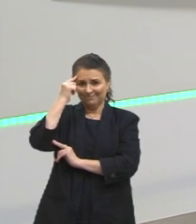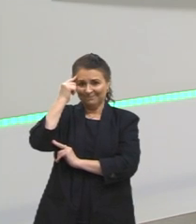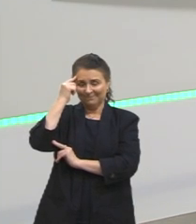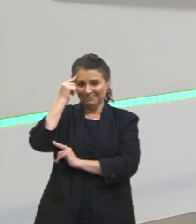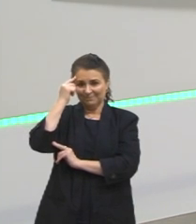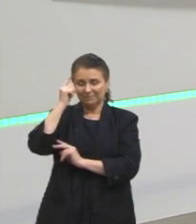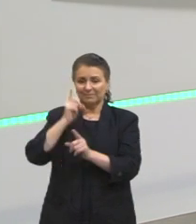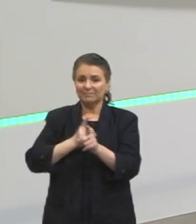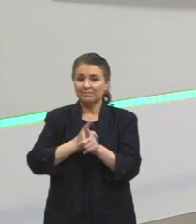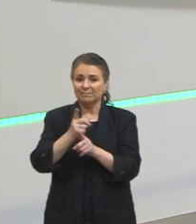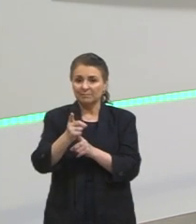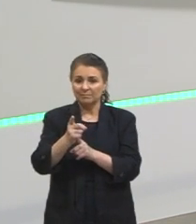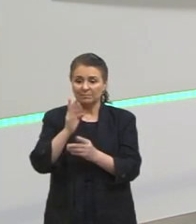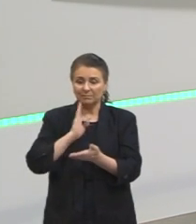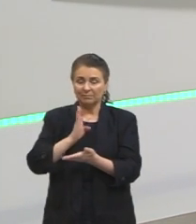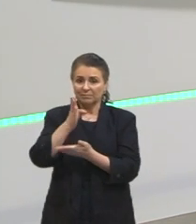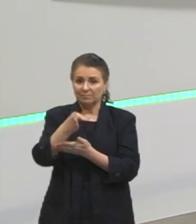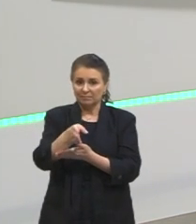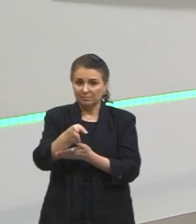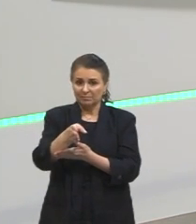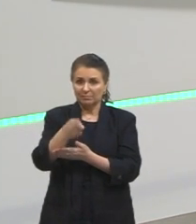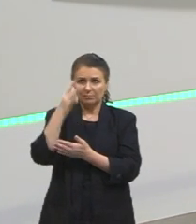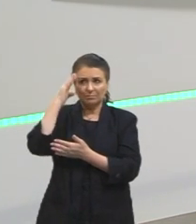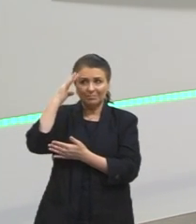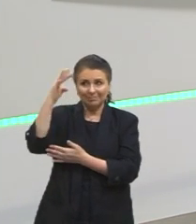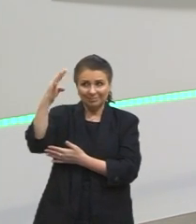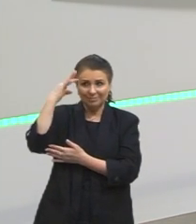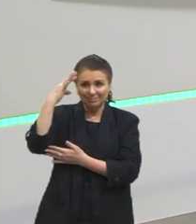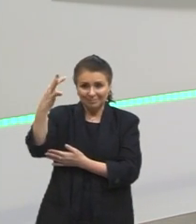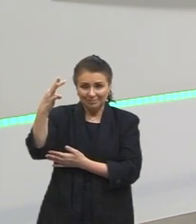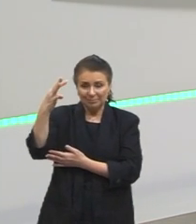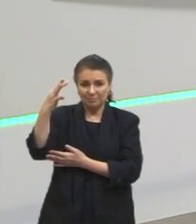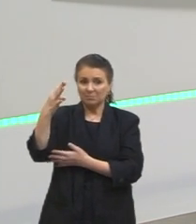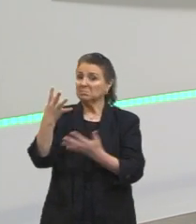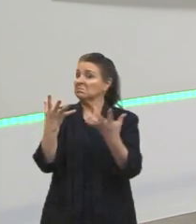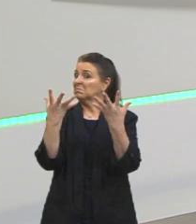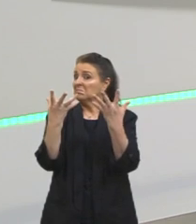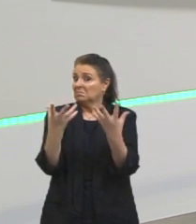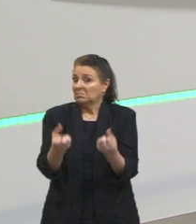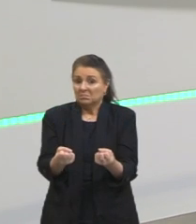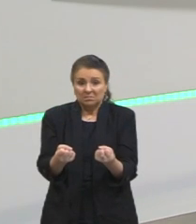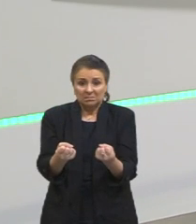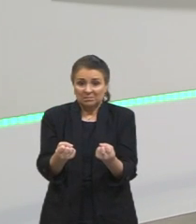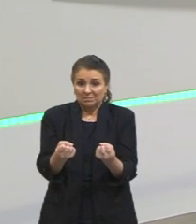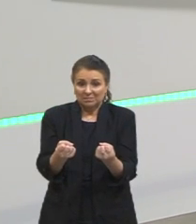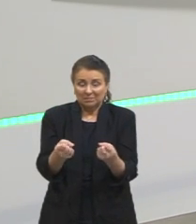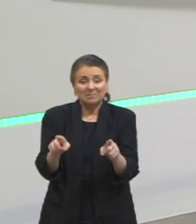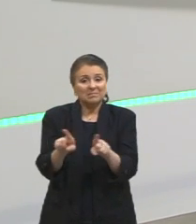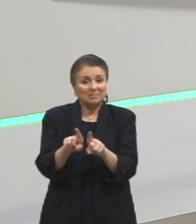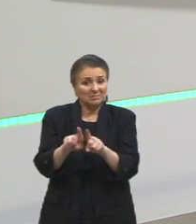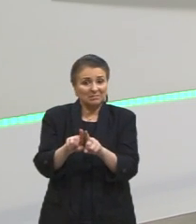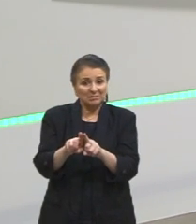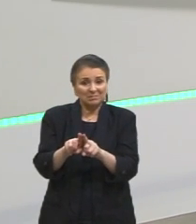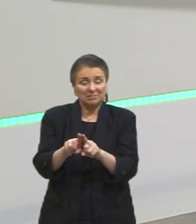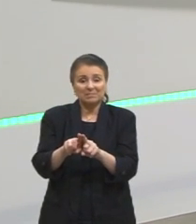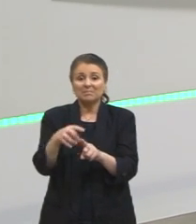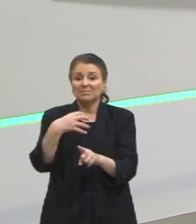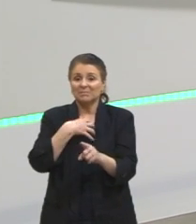Unthinkable, impensável. Então, ela pode ser inimaginável, ela pode ser inaceitável. E o que nós temos de